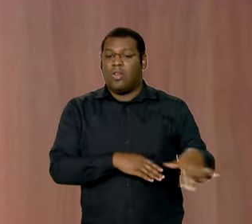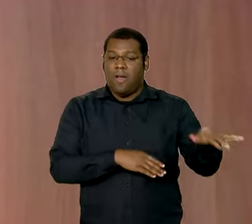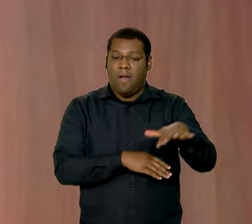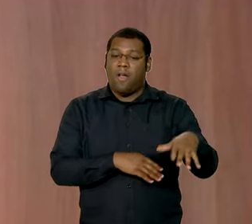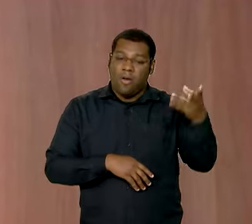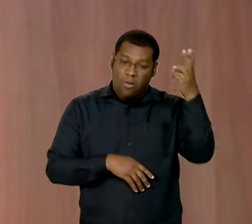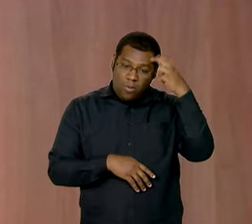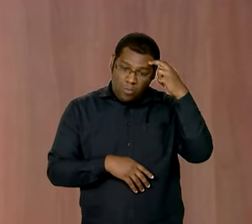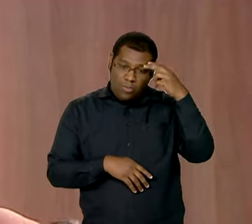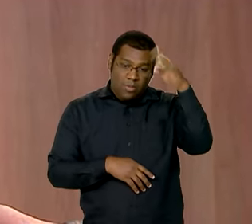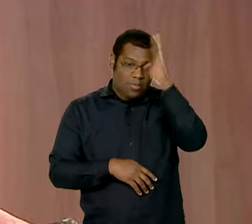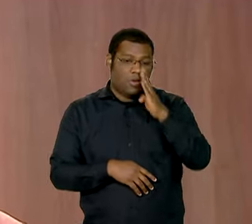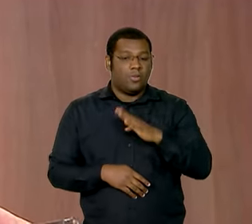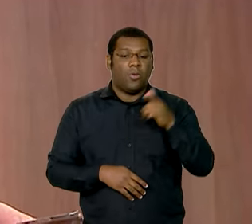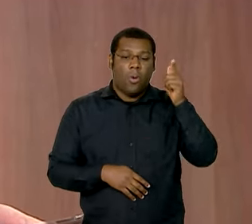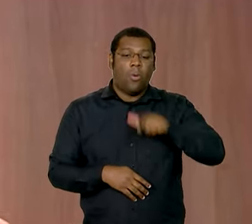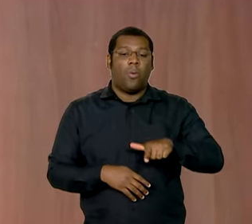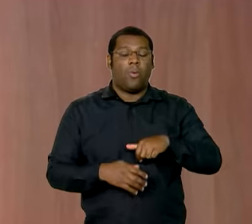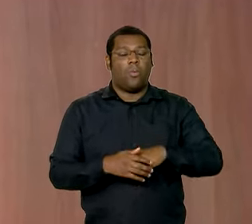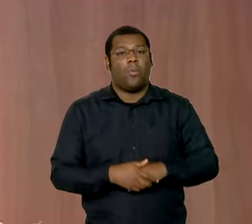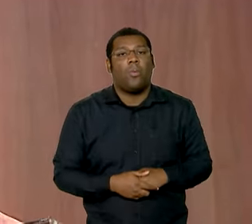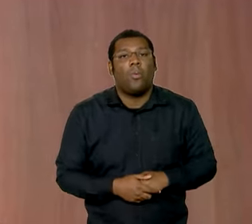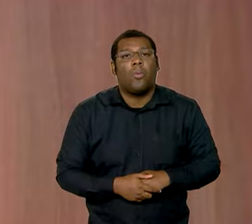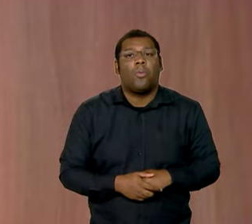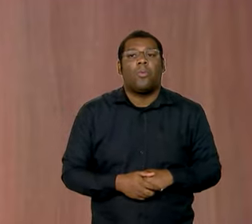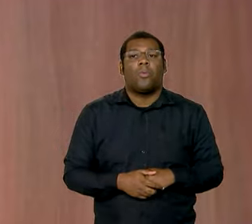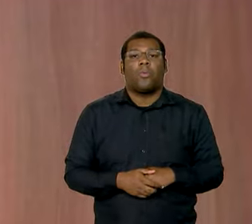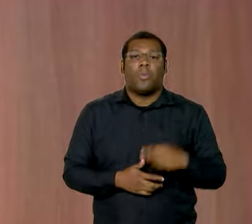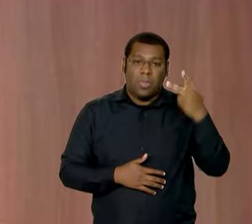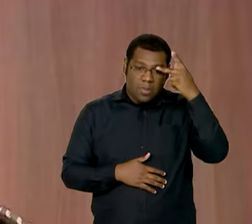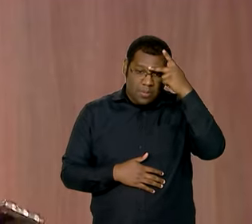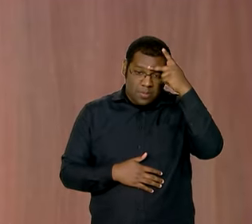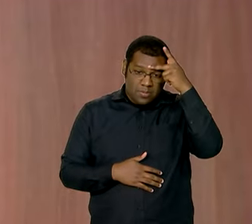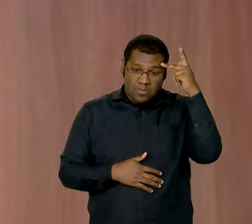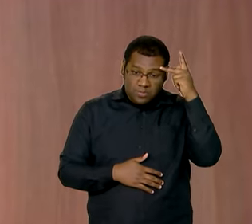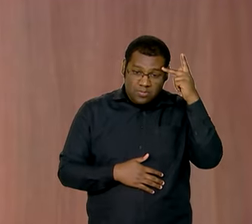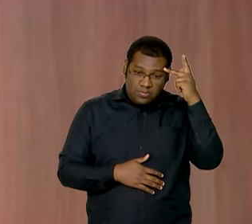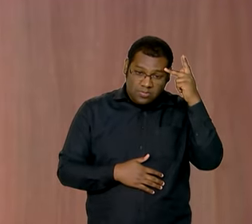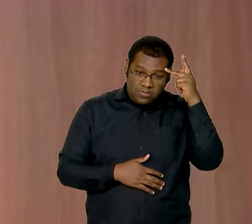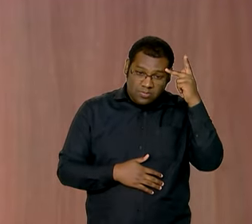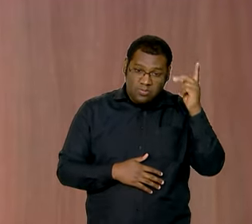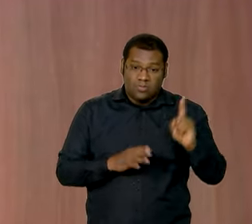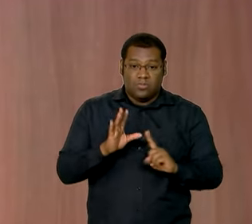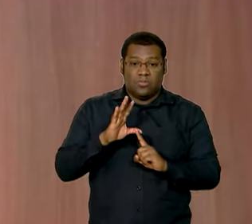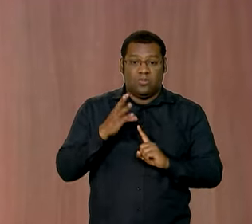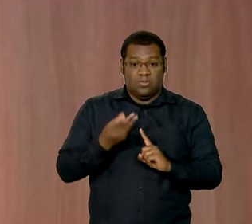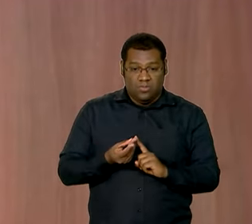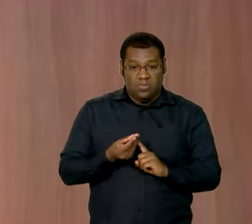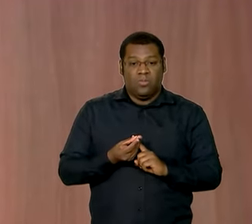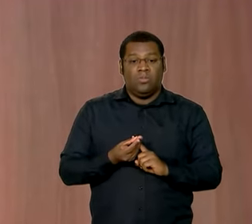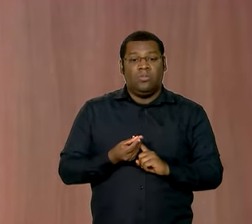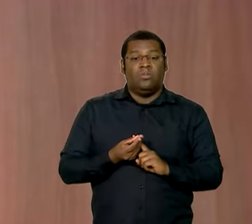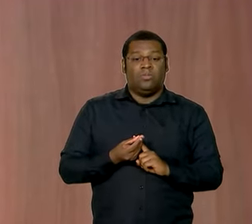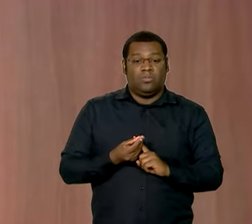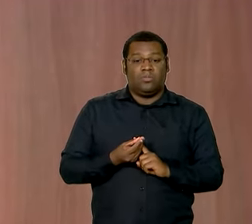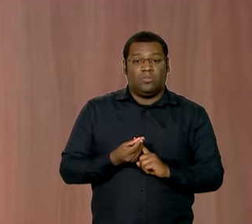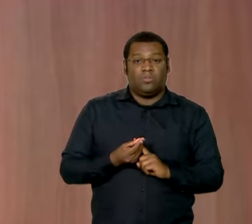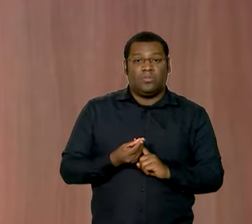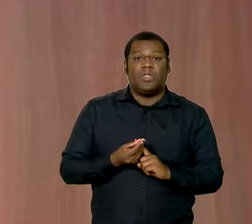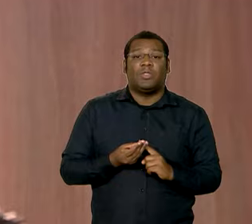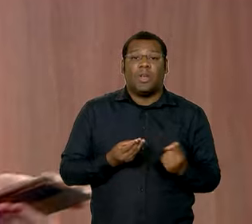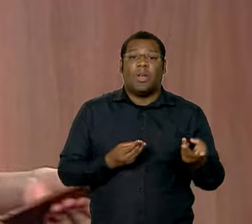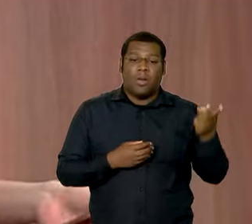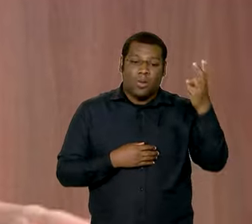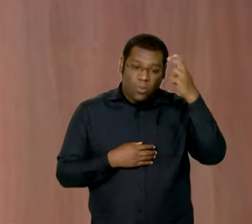cadeia toda que é movimentada. Quando um artista chega a algum lugar, ele movimenta todo o setor de economia,